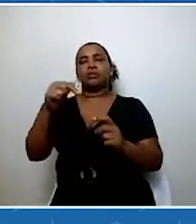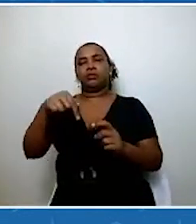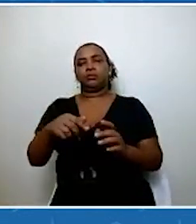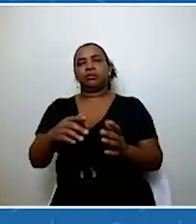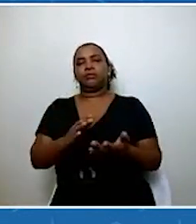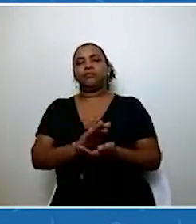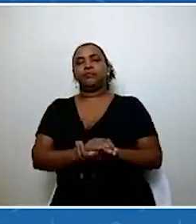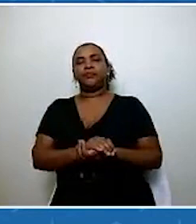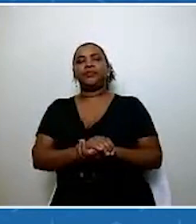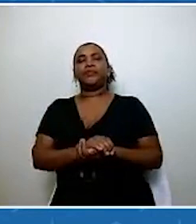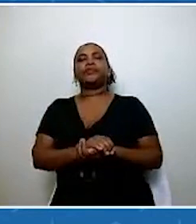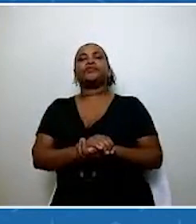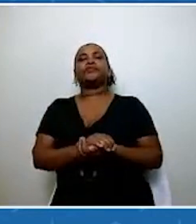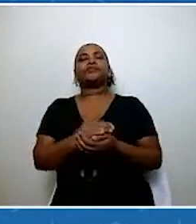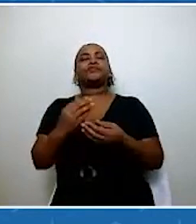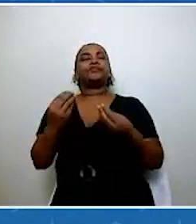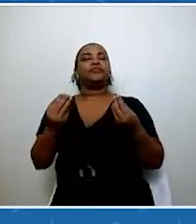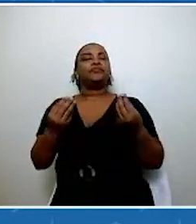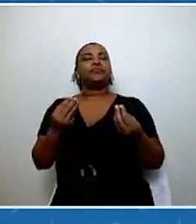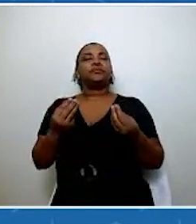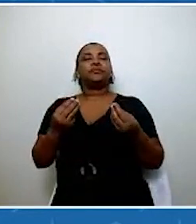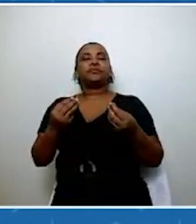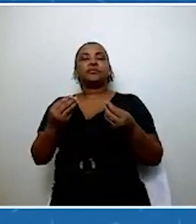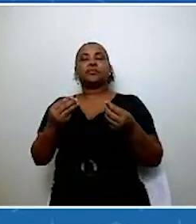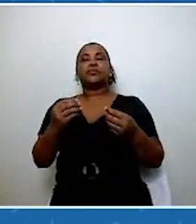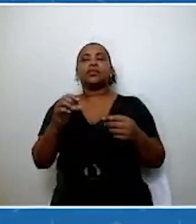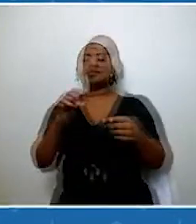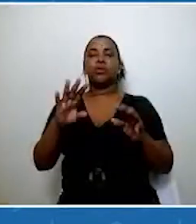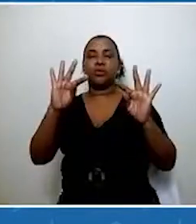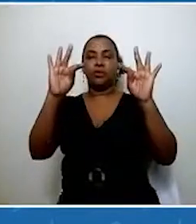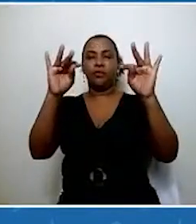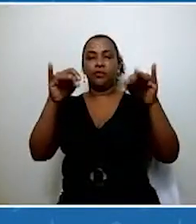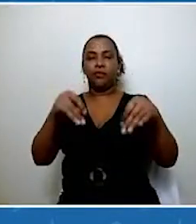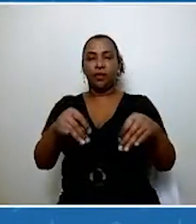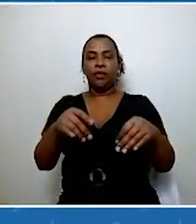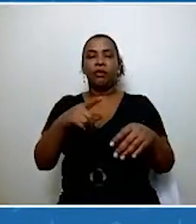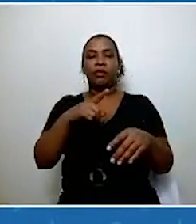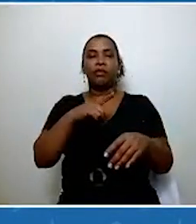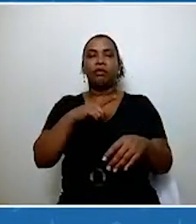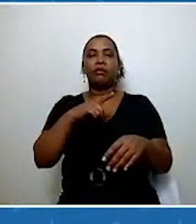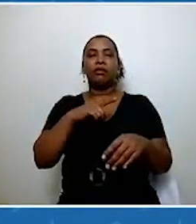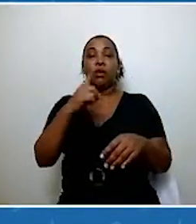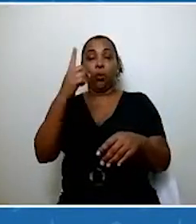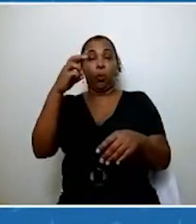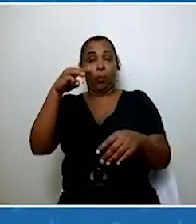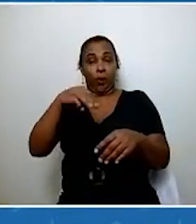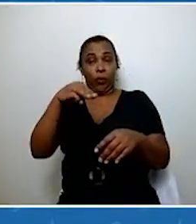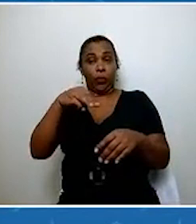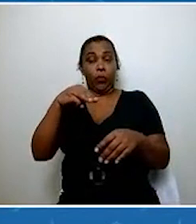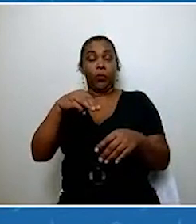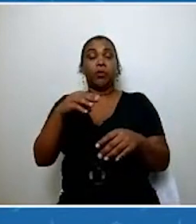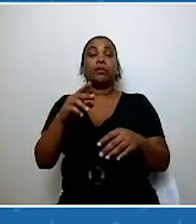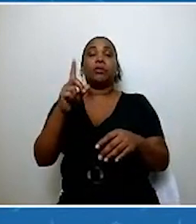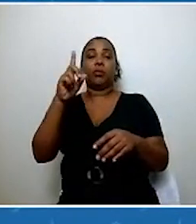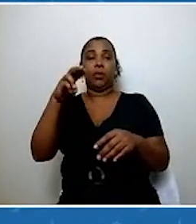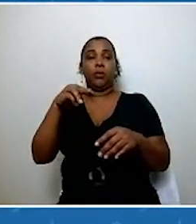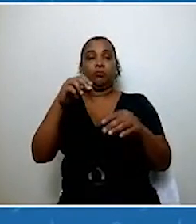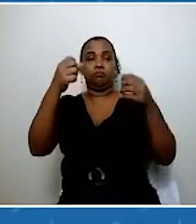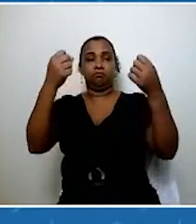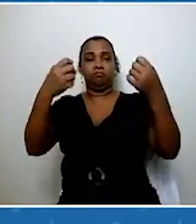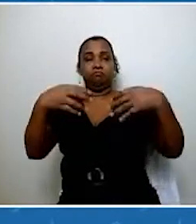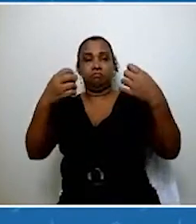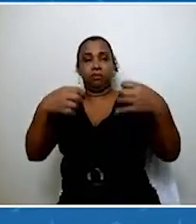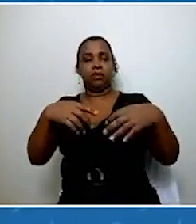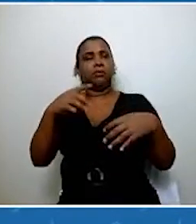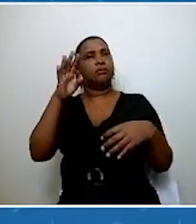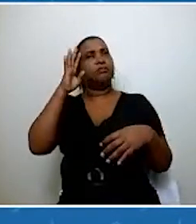Então, só fechando aqui, porque ainda tenho mais um minutinho para fechar, eu acho que pensar, deixar sempre